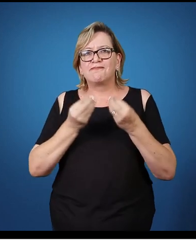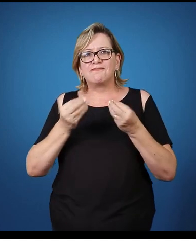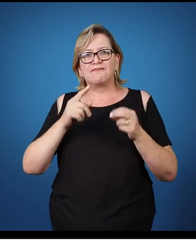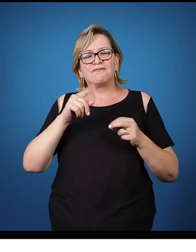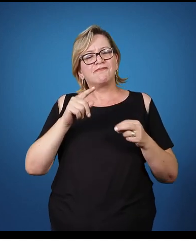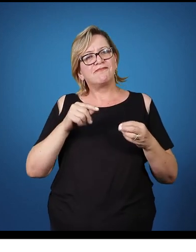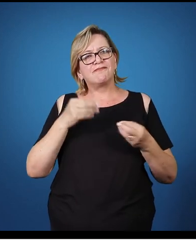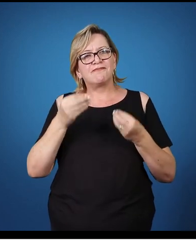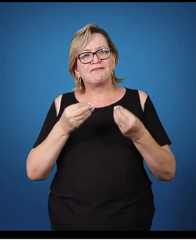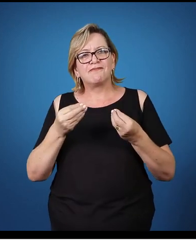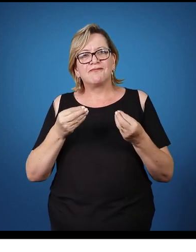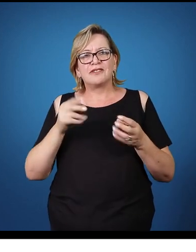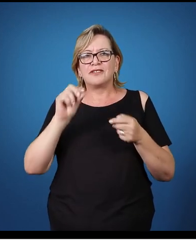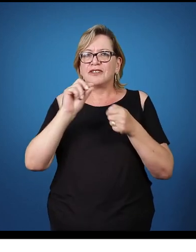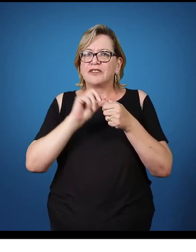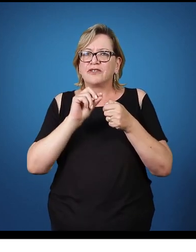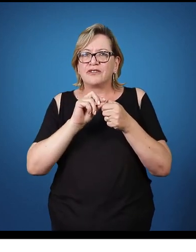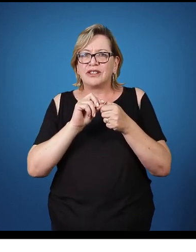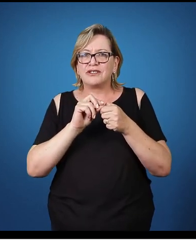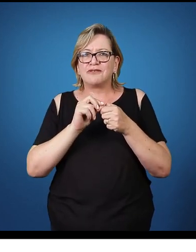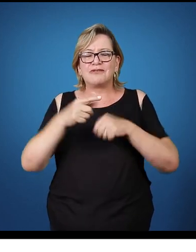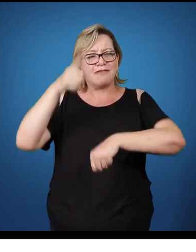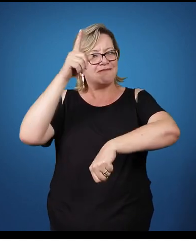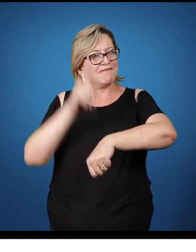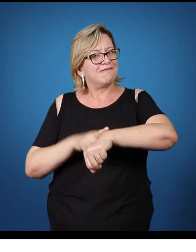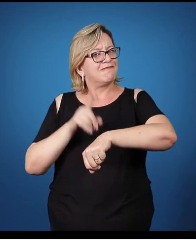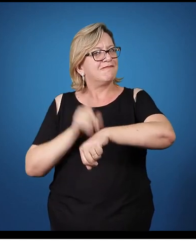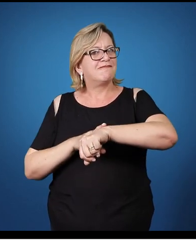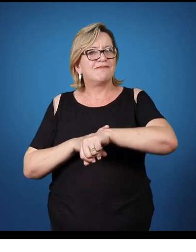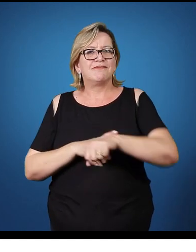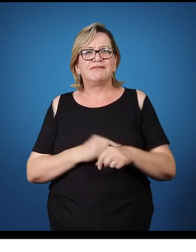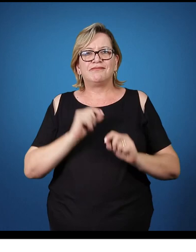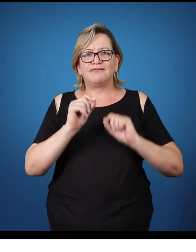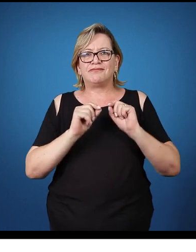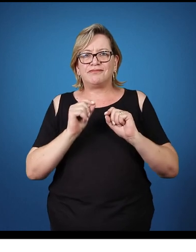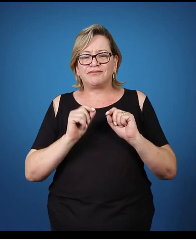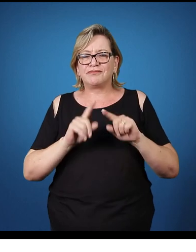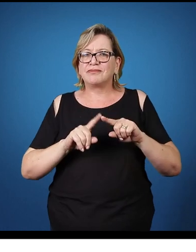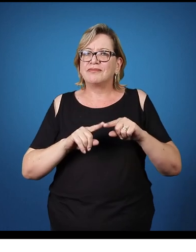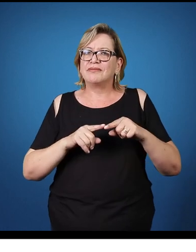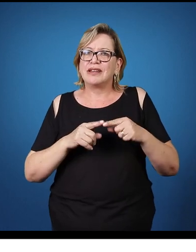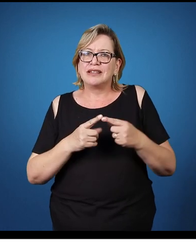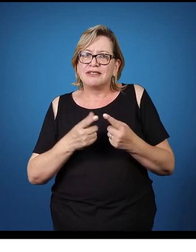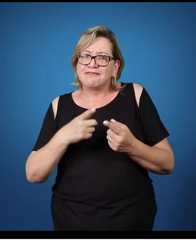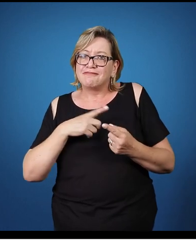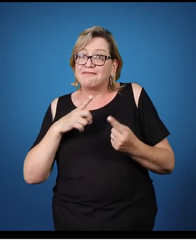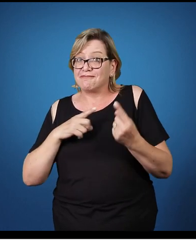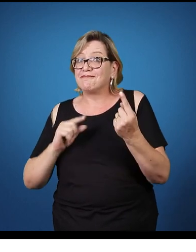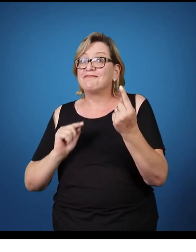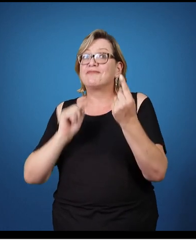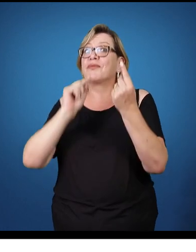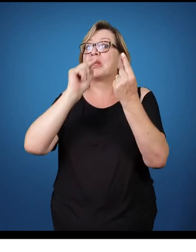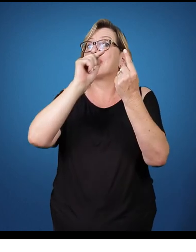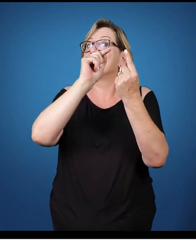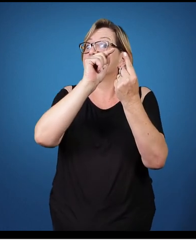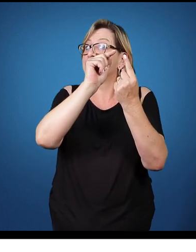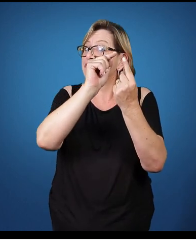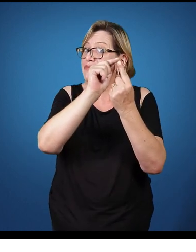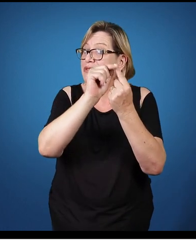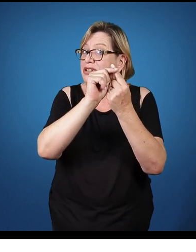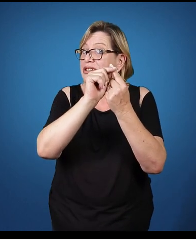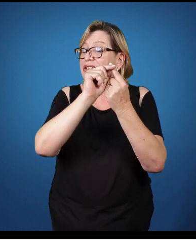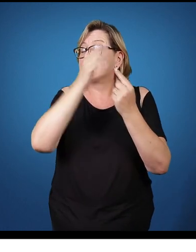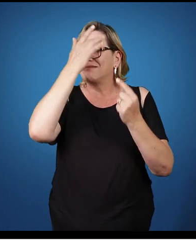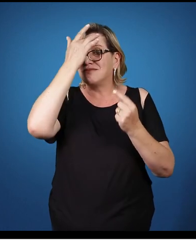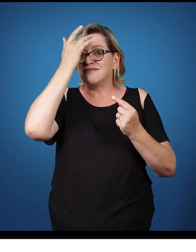é algo que é feito ali no momento. E que, embora haja uma intencionalidade, talvez, de um